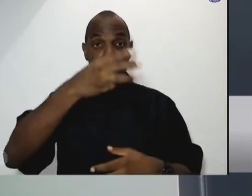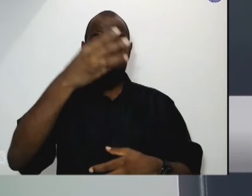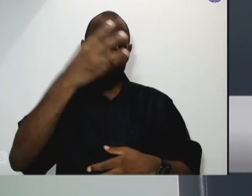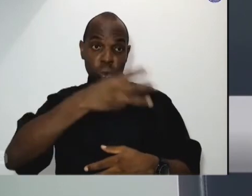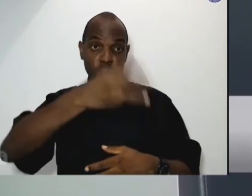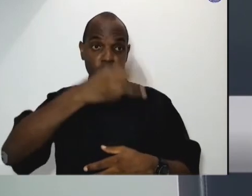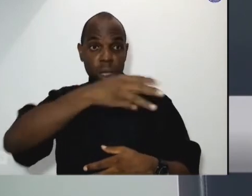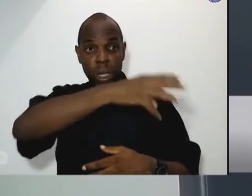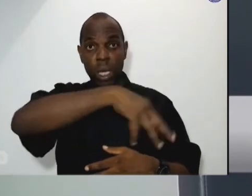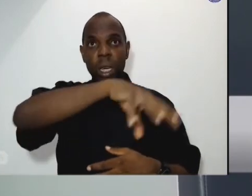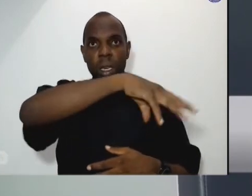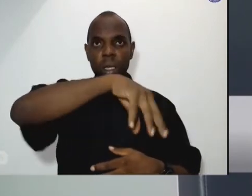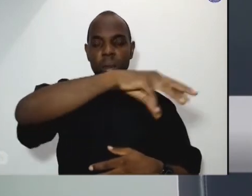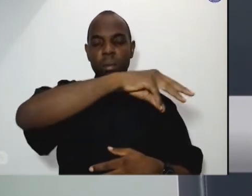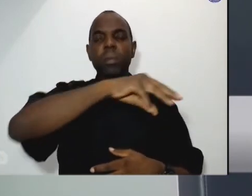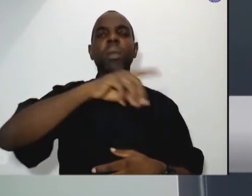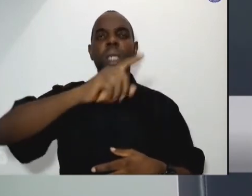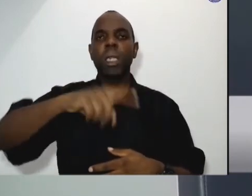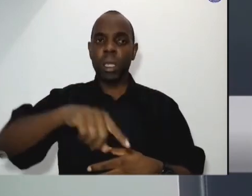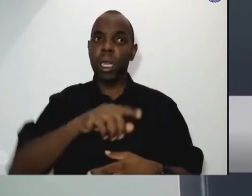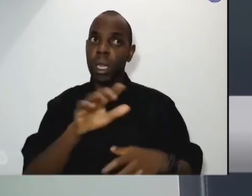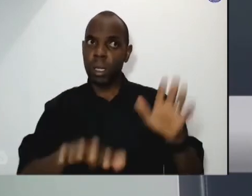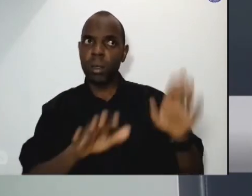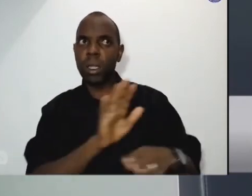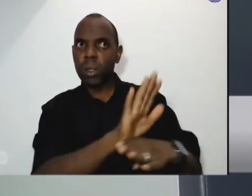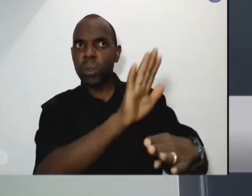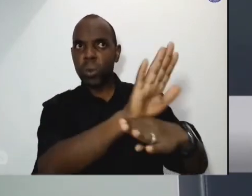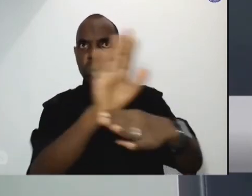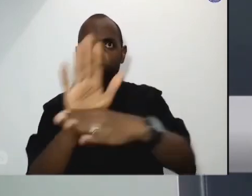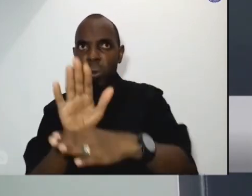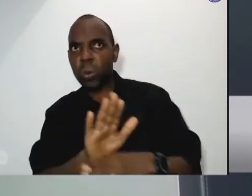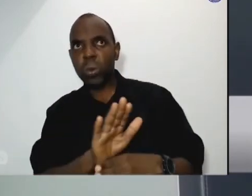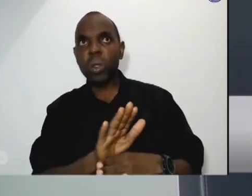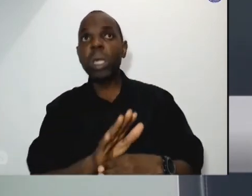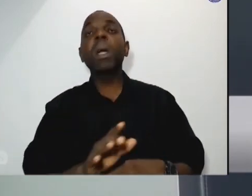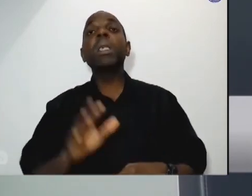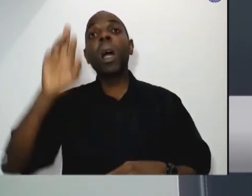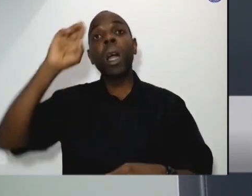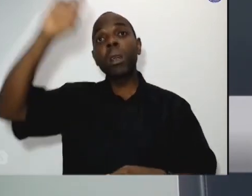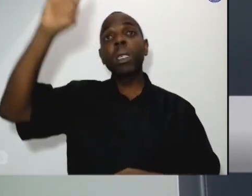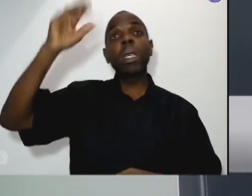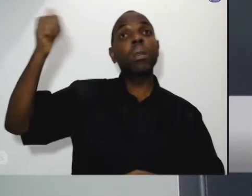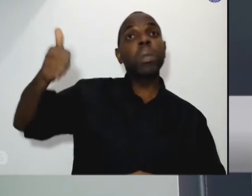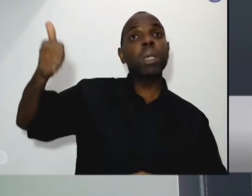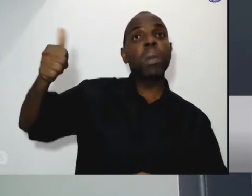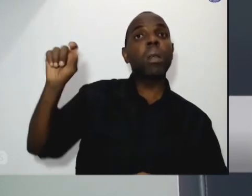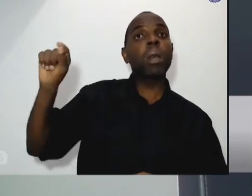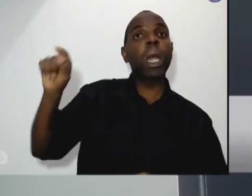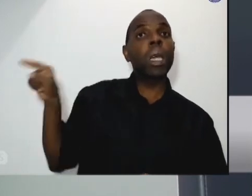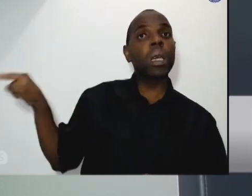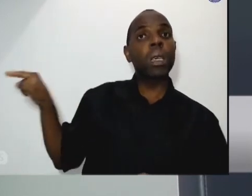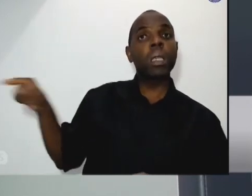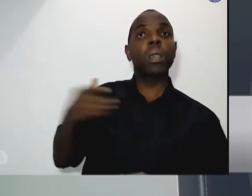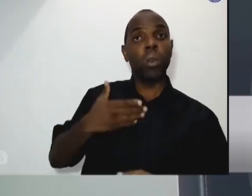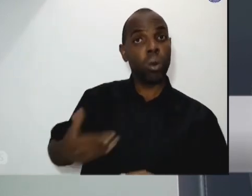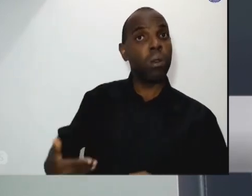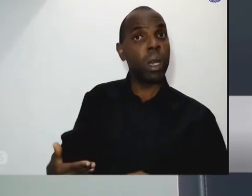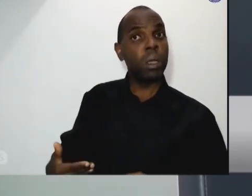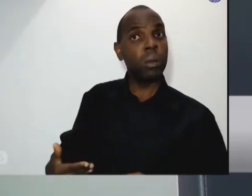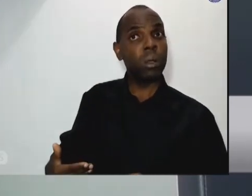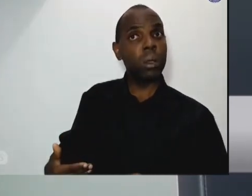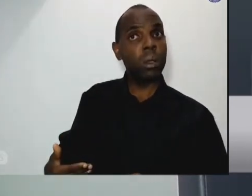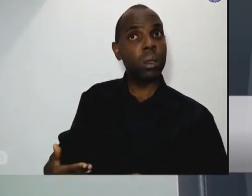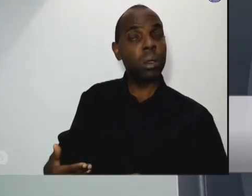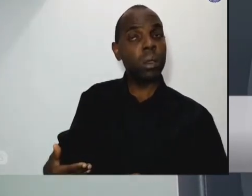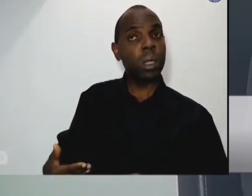a vez do governo infelizmente acabamos tendo que assumir talvez não vou dizer que é uma administração mas